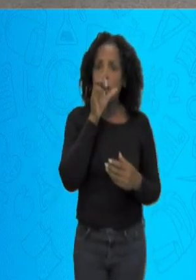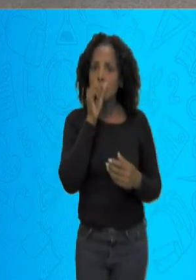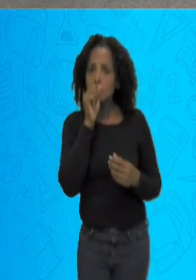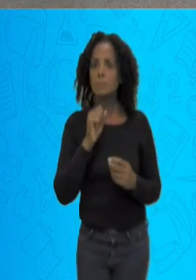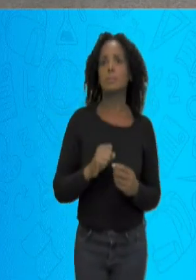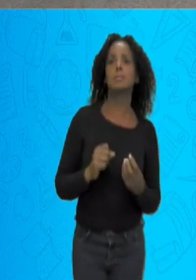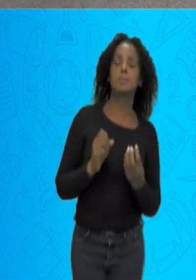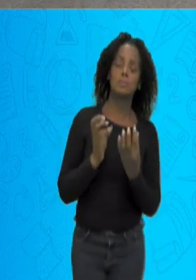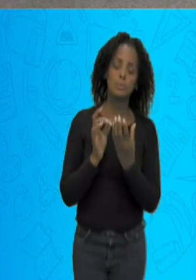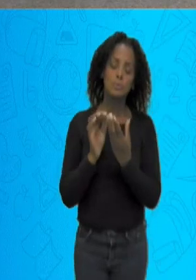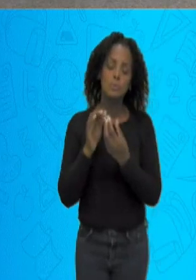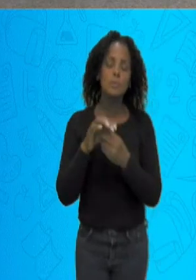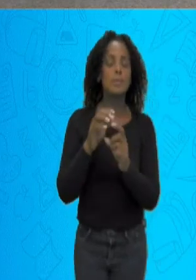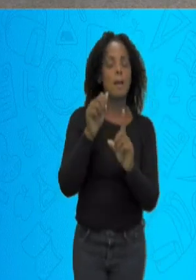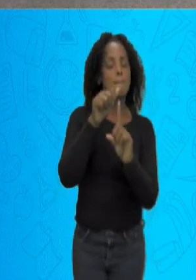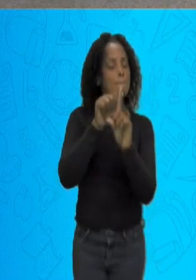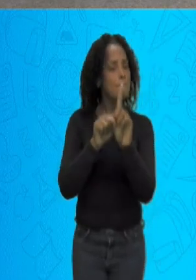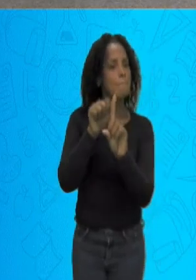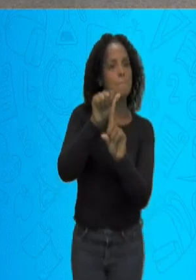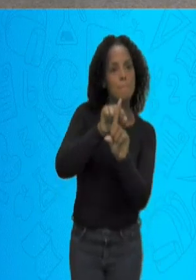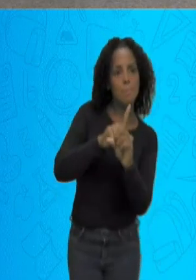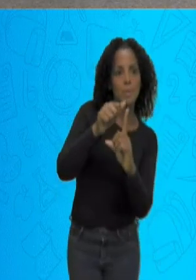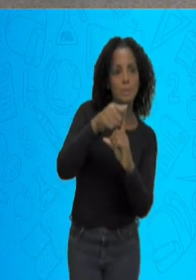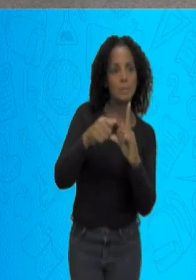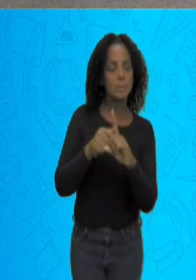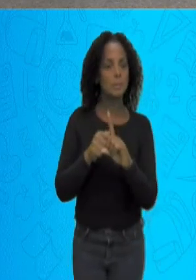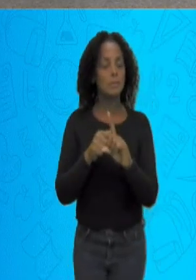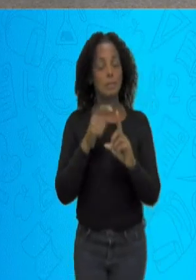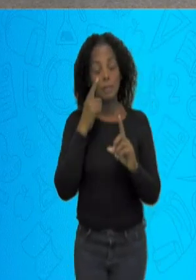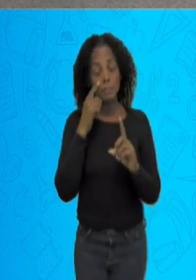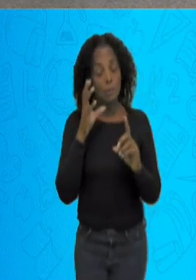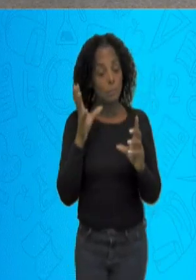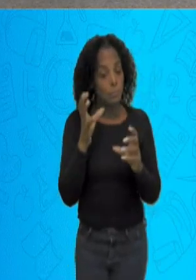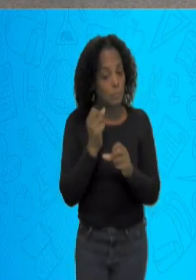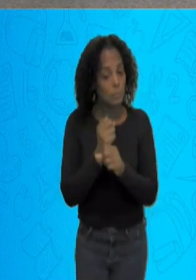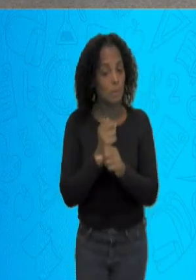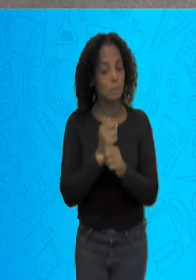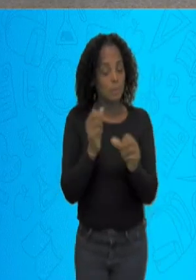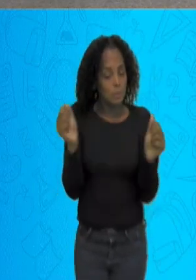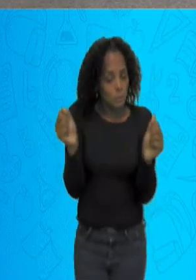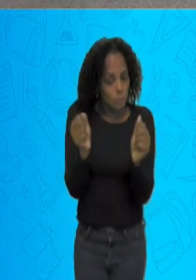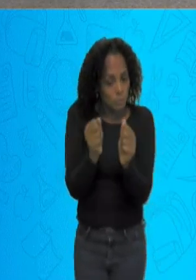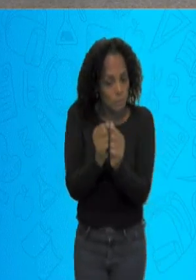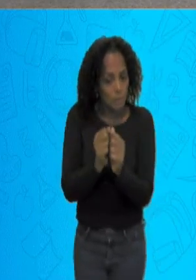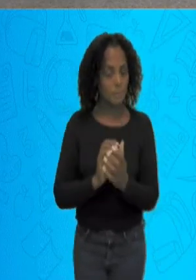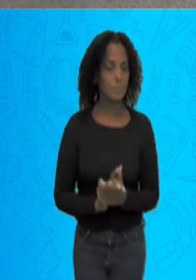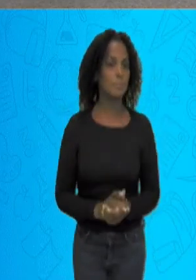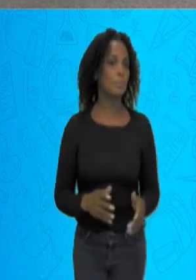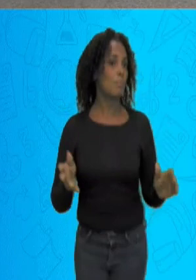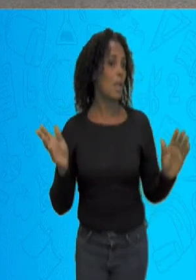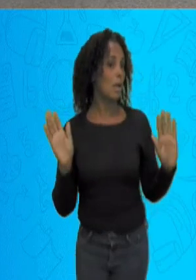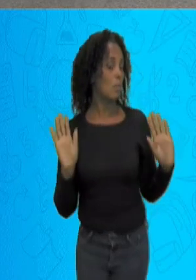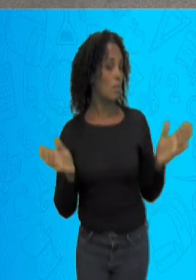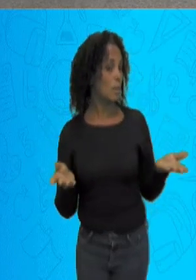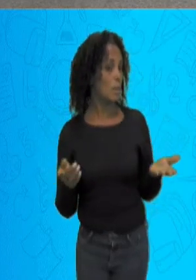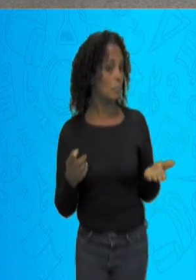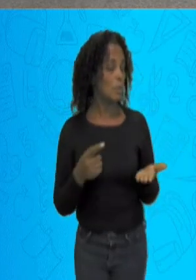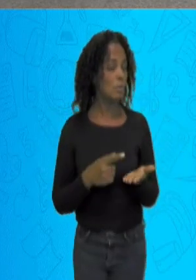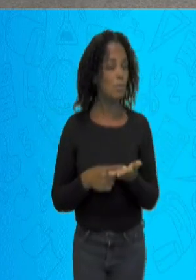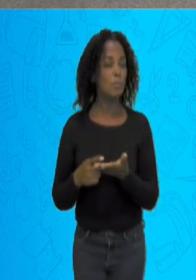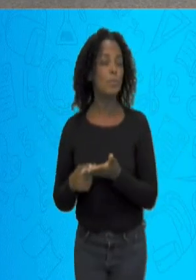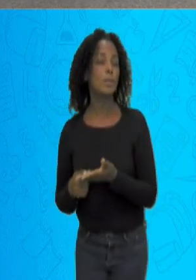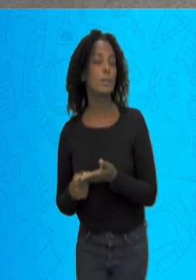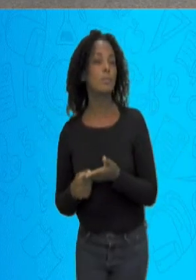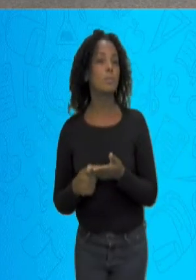Aí vai ter o total que você vai estar adicionando, somando. Agora, eu convido vocês a